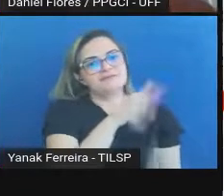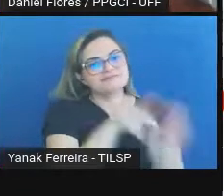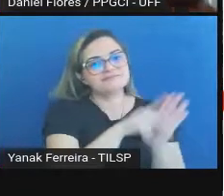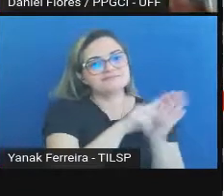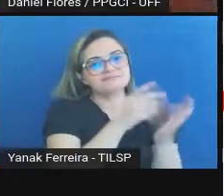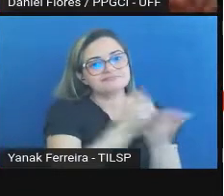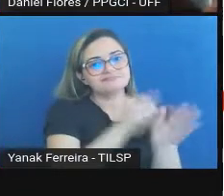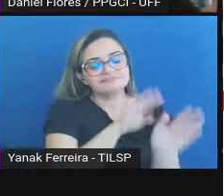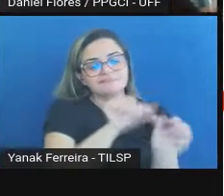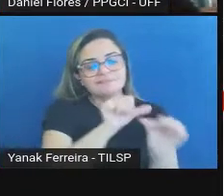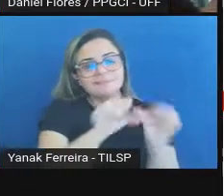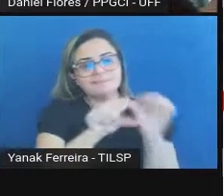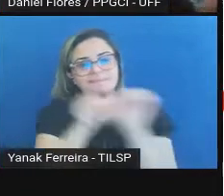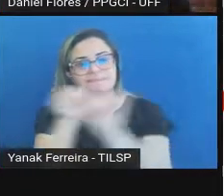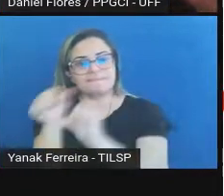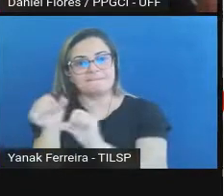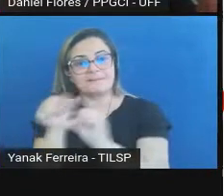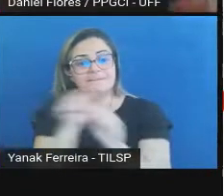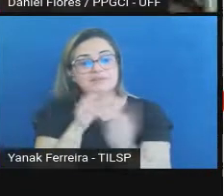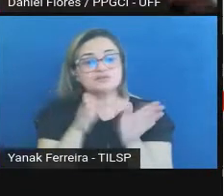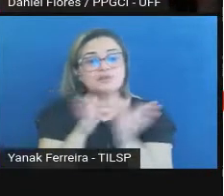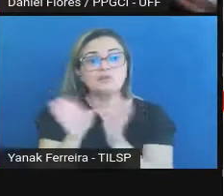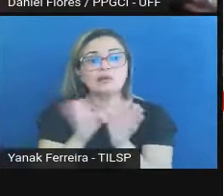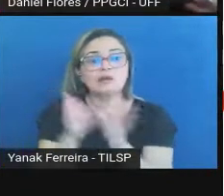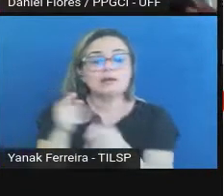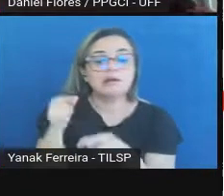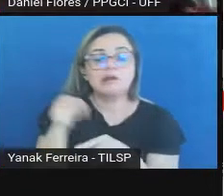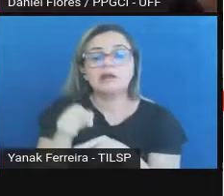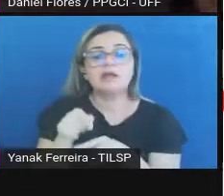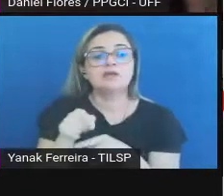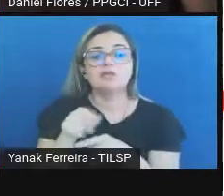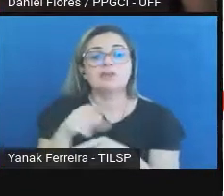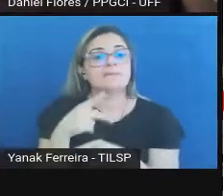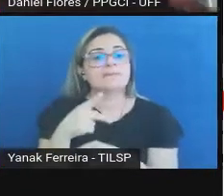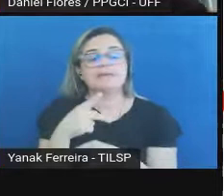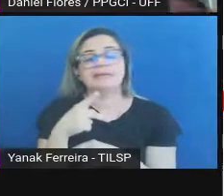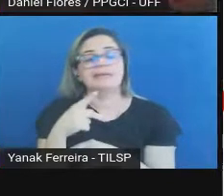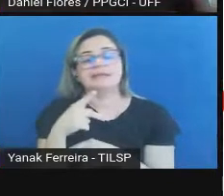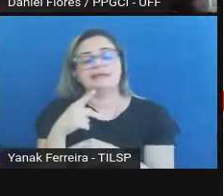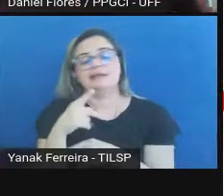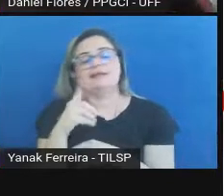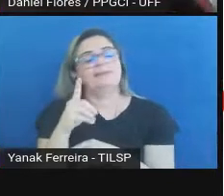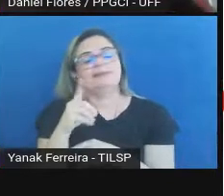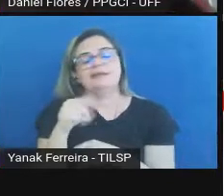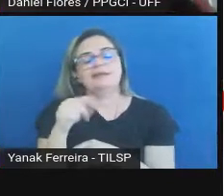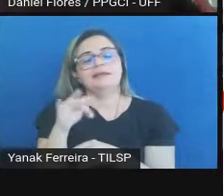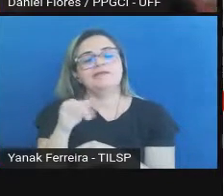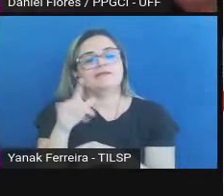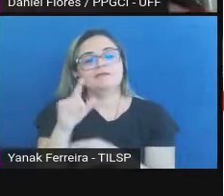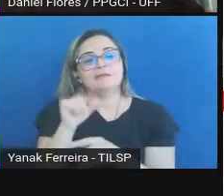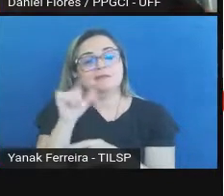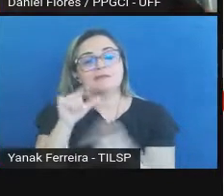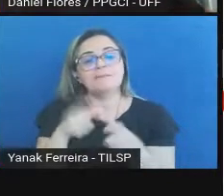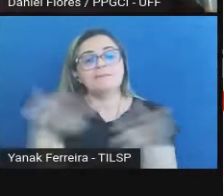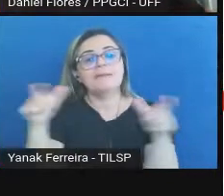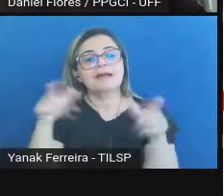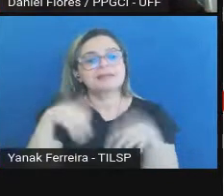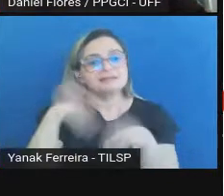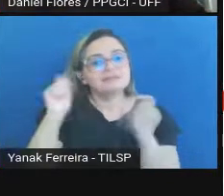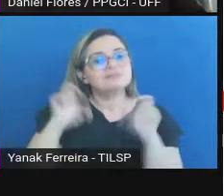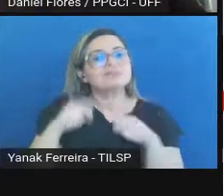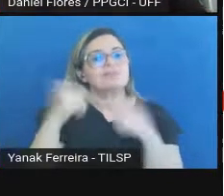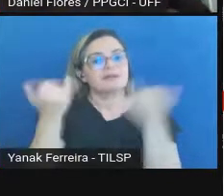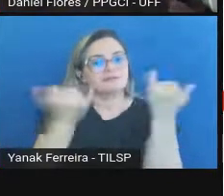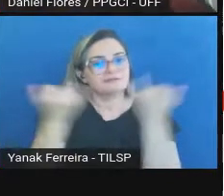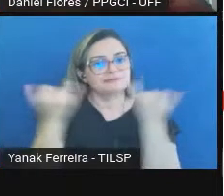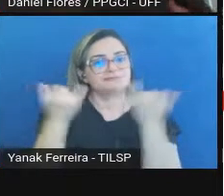acesso não é PDF A, porque o PDF A é maior, porque o PDF A tem mais metadados, porque o PDF A